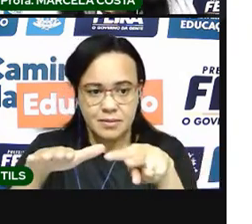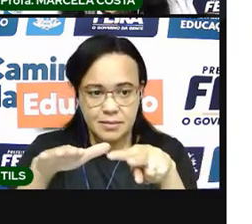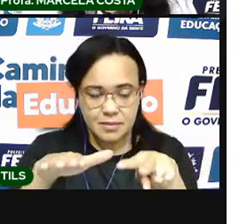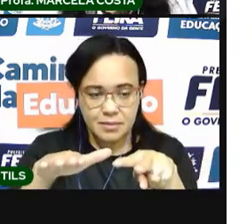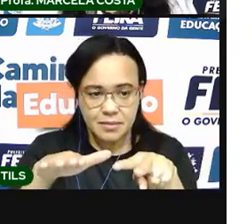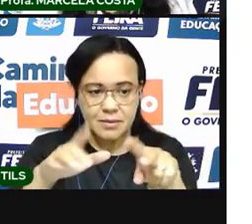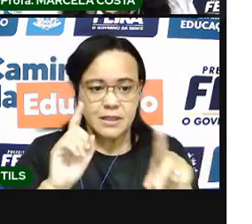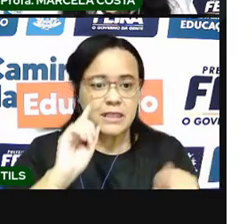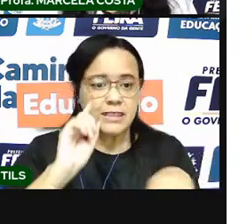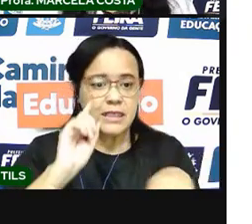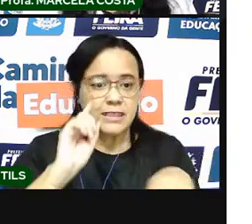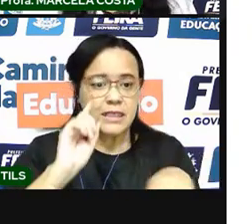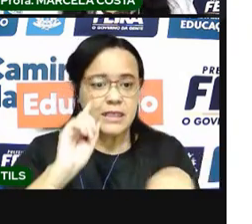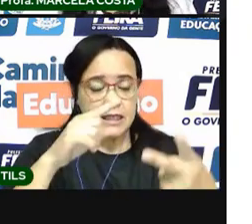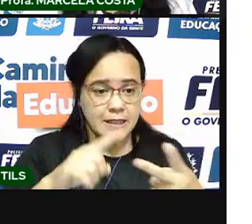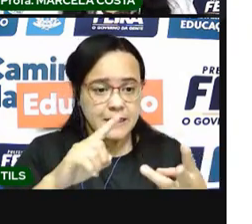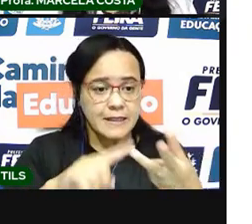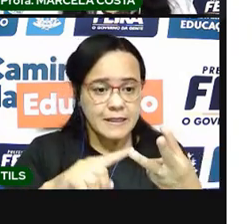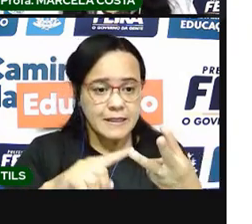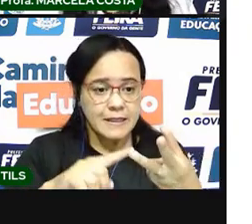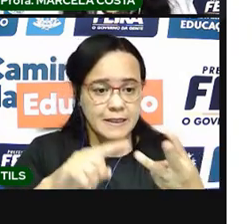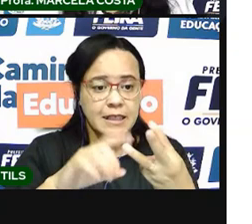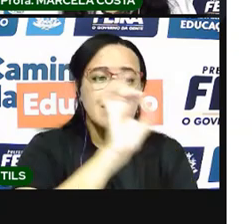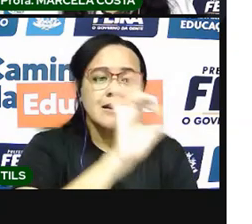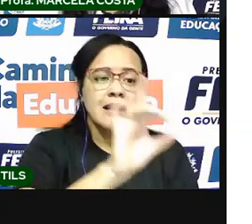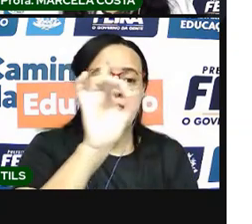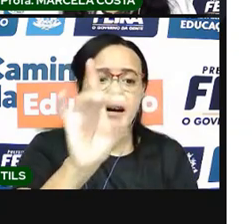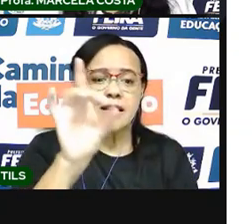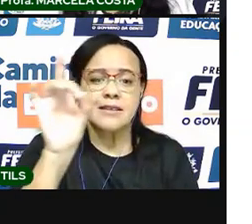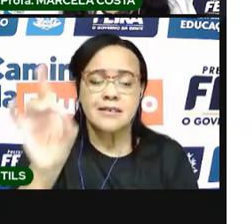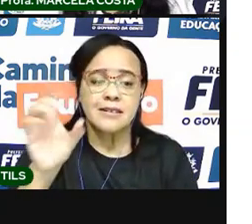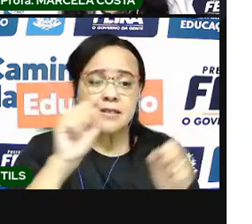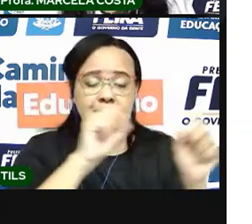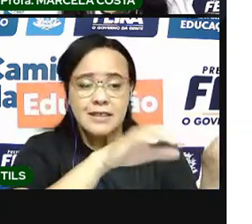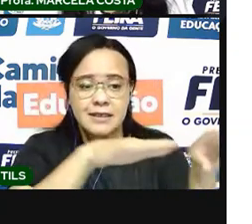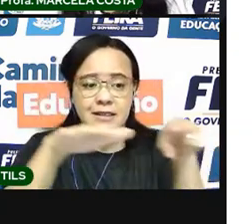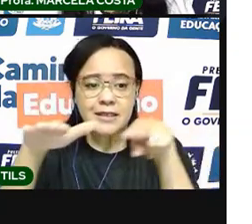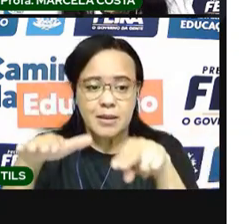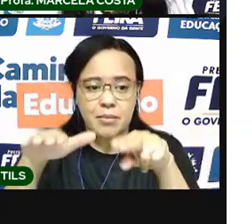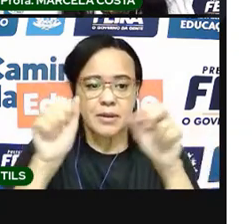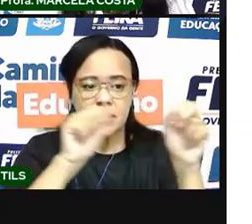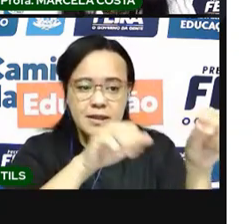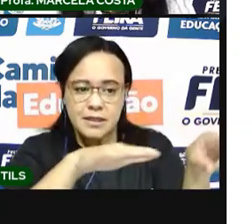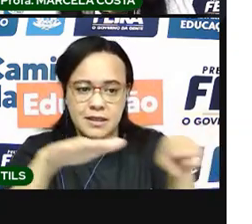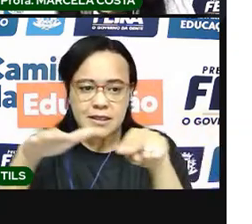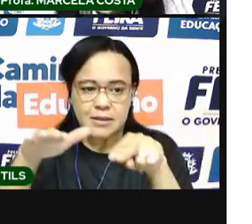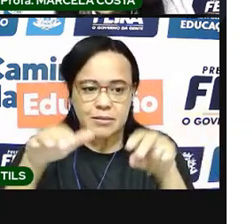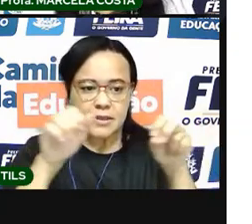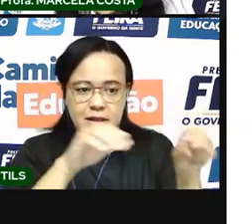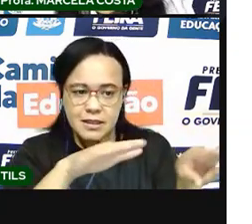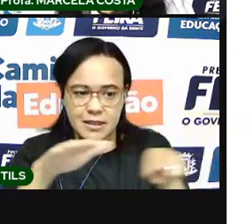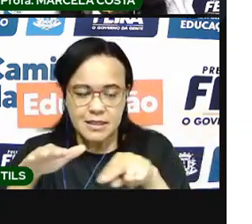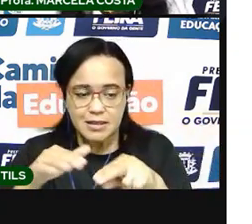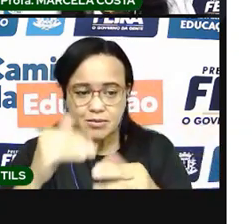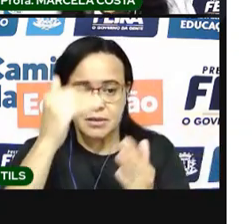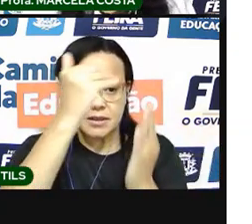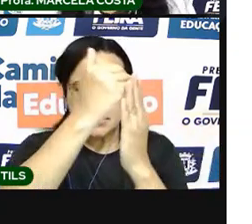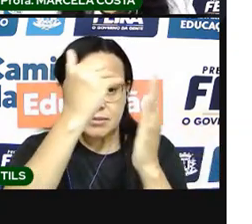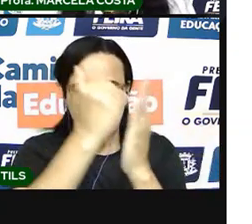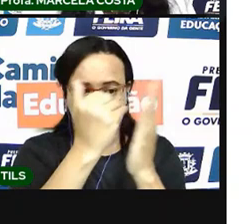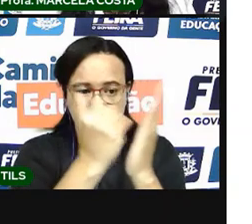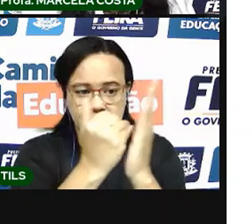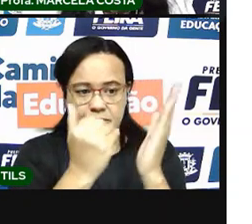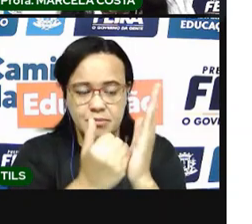E vem mostrando cada semana com seus dias separadinhos. O primeiro dia do